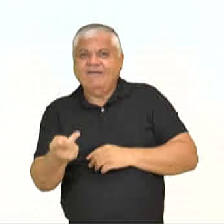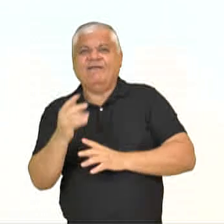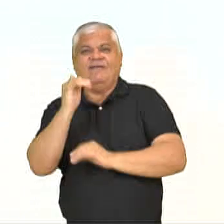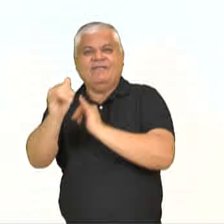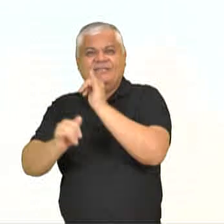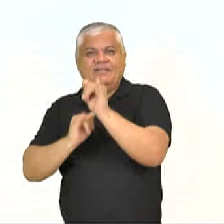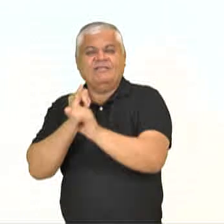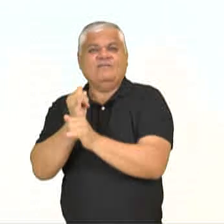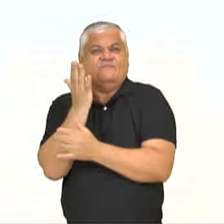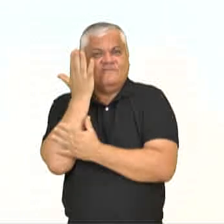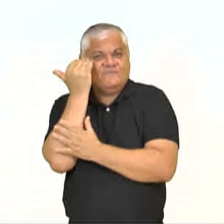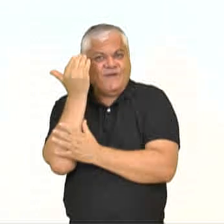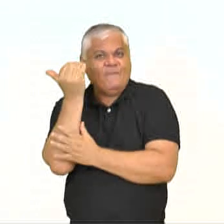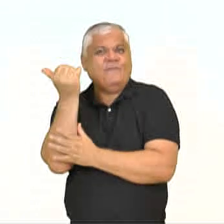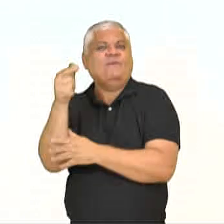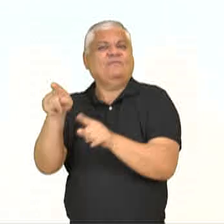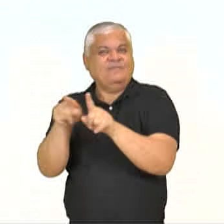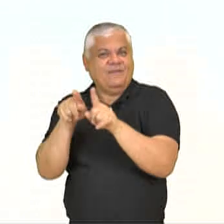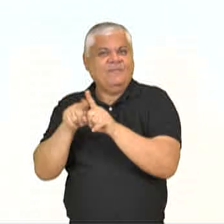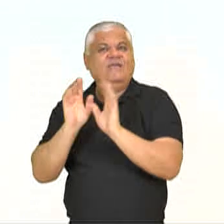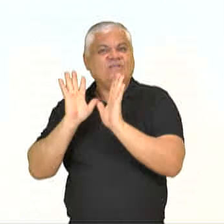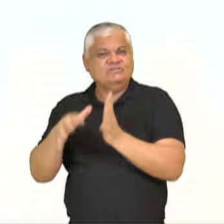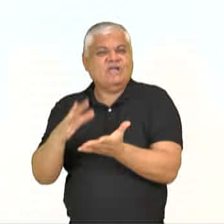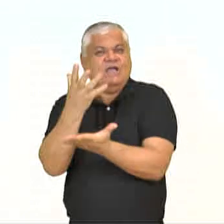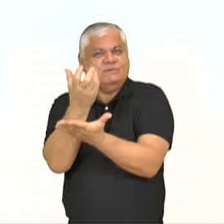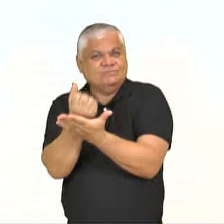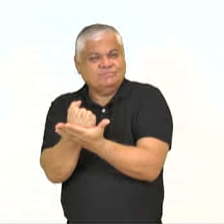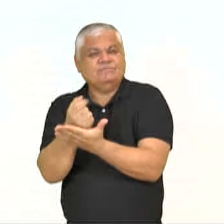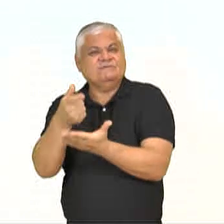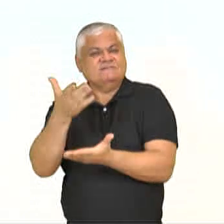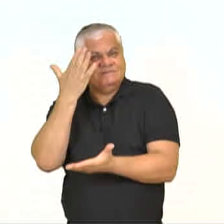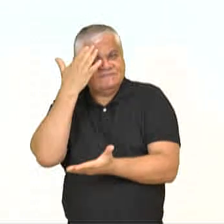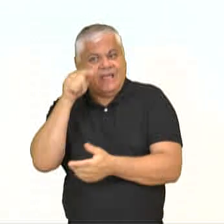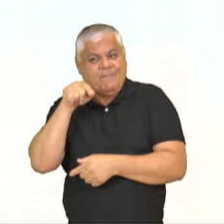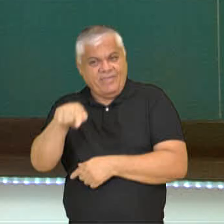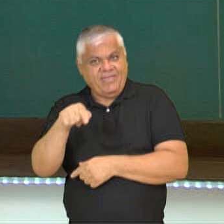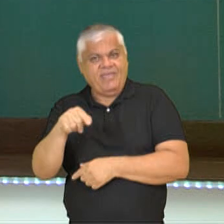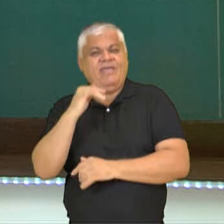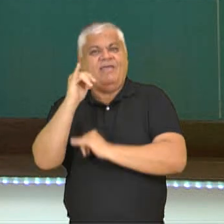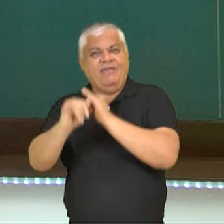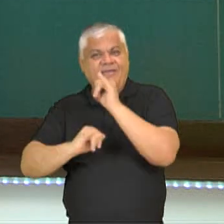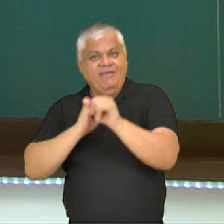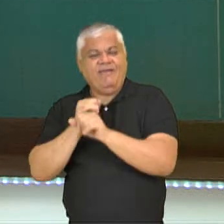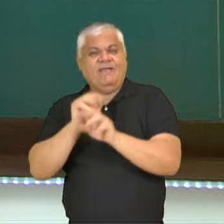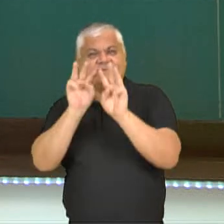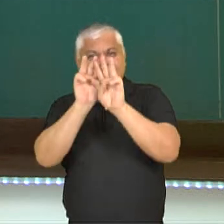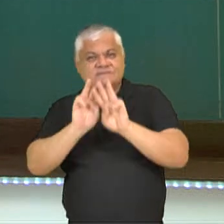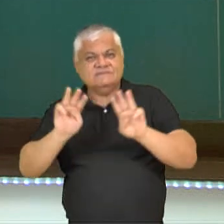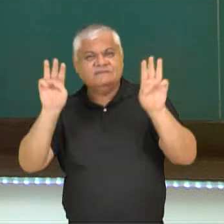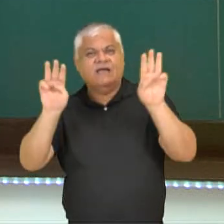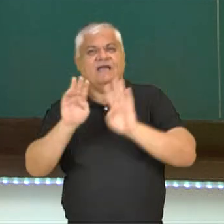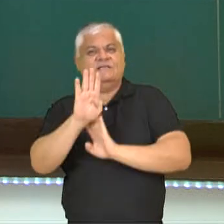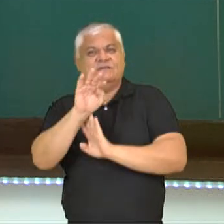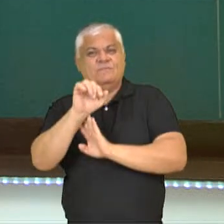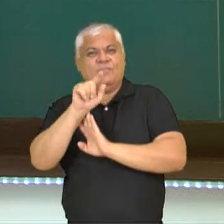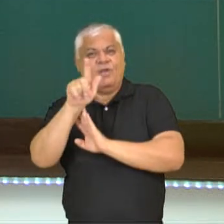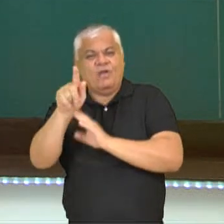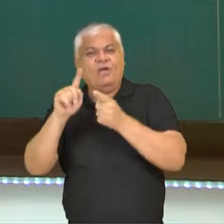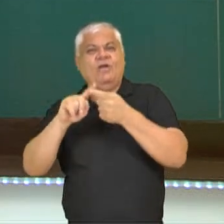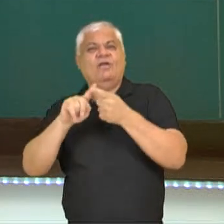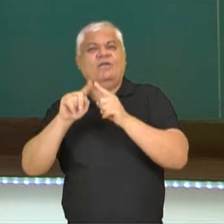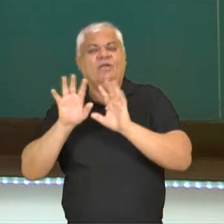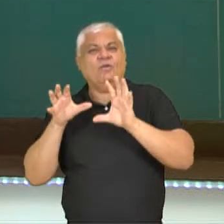literatura da Academia Brasileira de Letras reconhecem o poder dos sites, blogs e comunidades